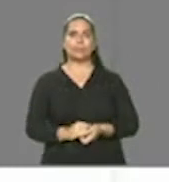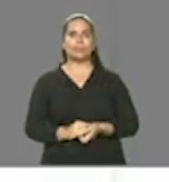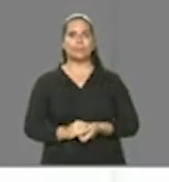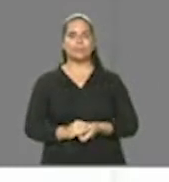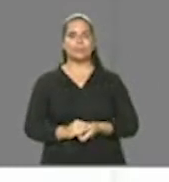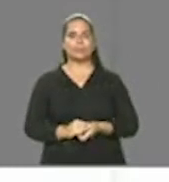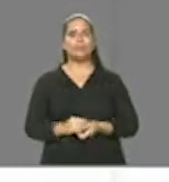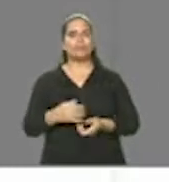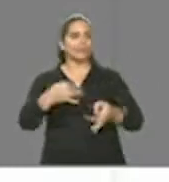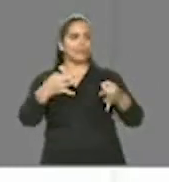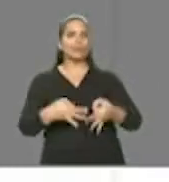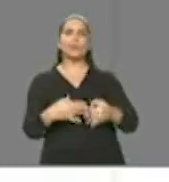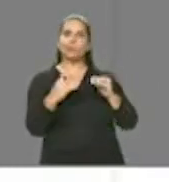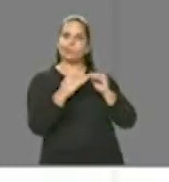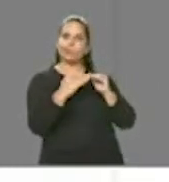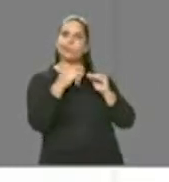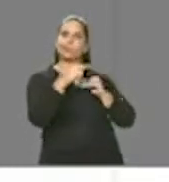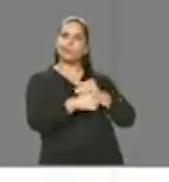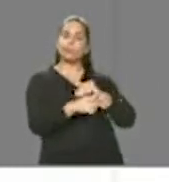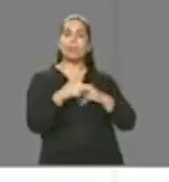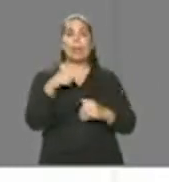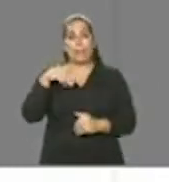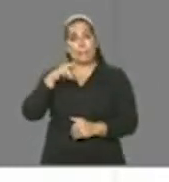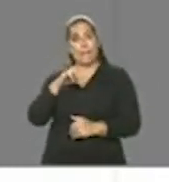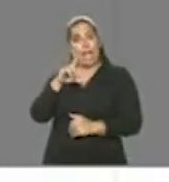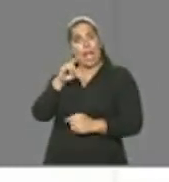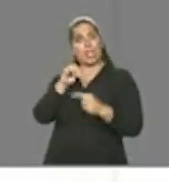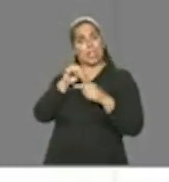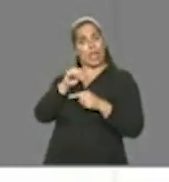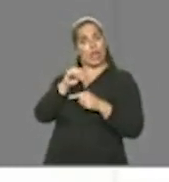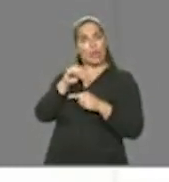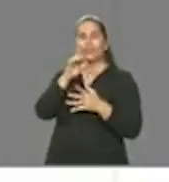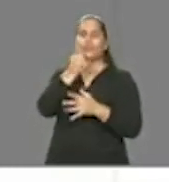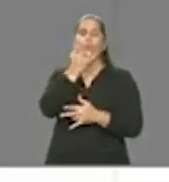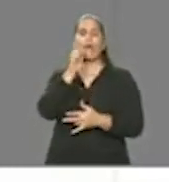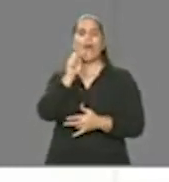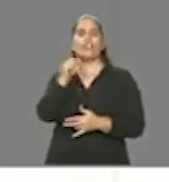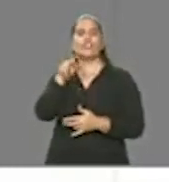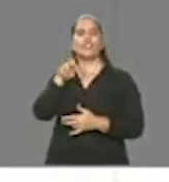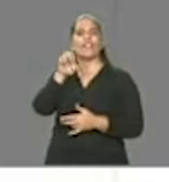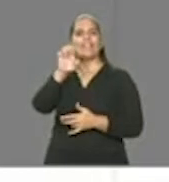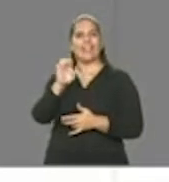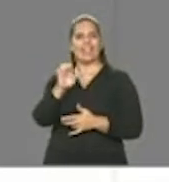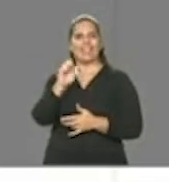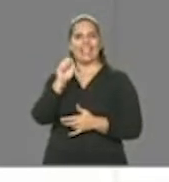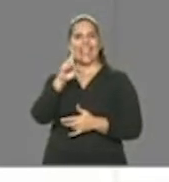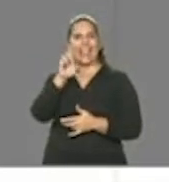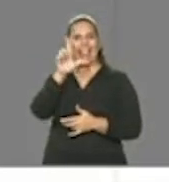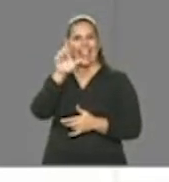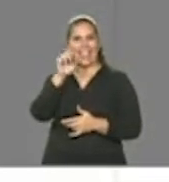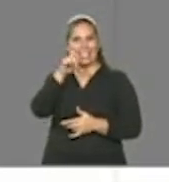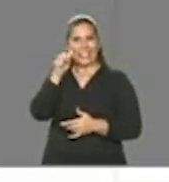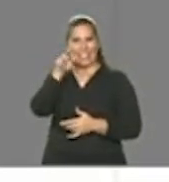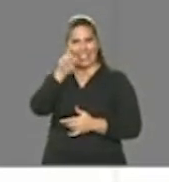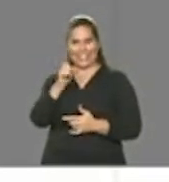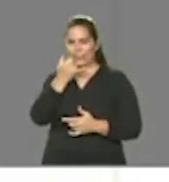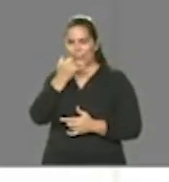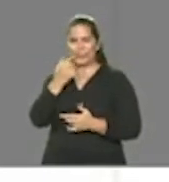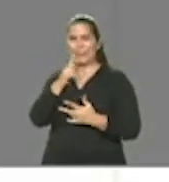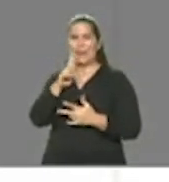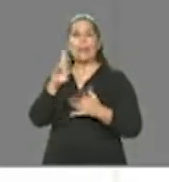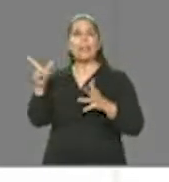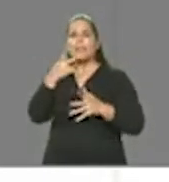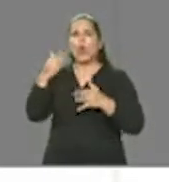Exatamente. Marcelo, Alexandre, perdão. Alexandre, você fez alguns comentários sobre a